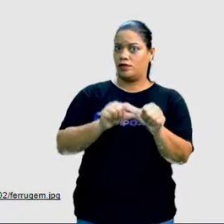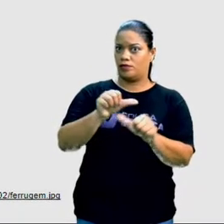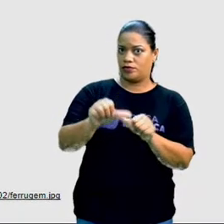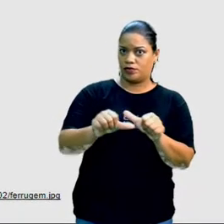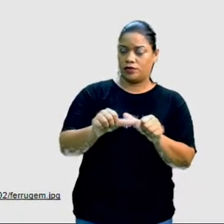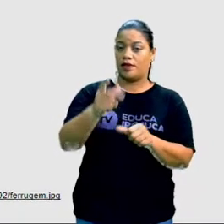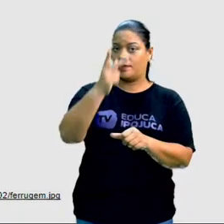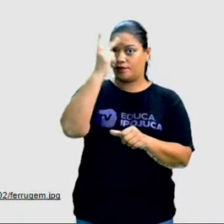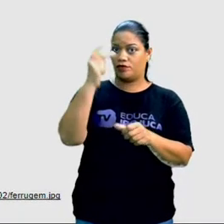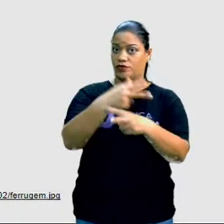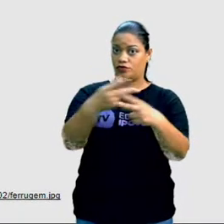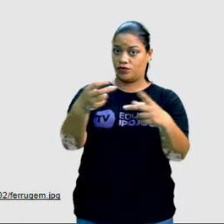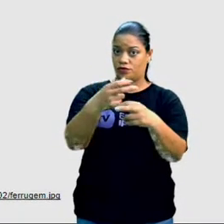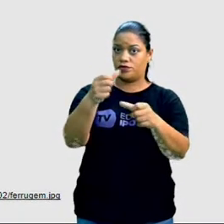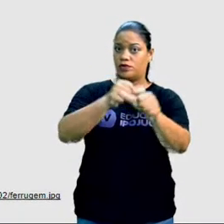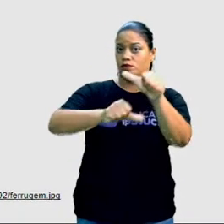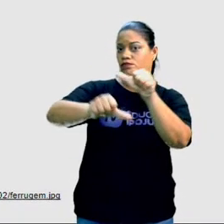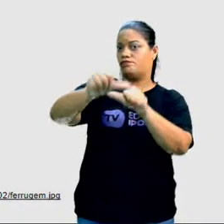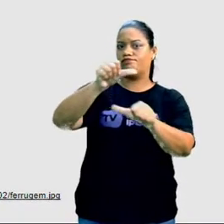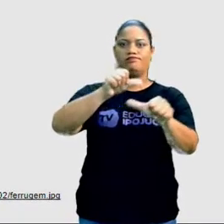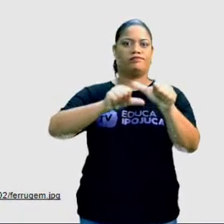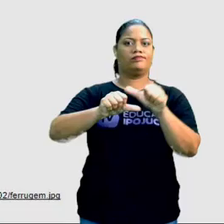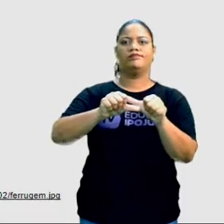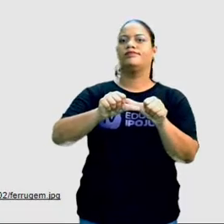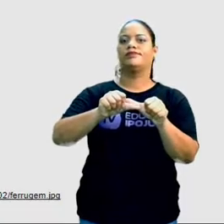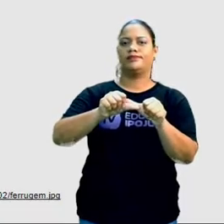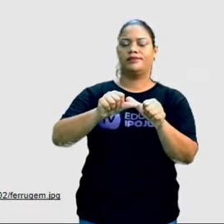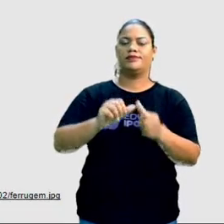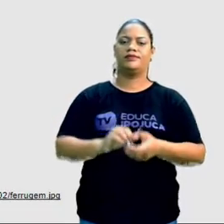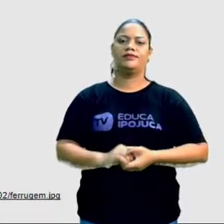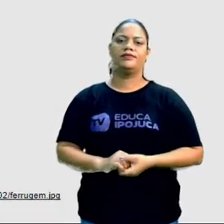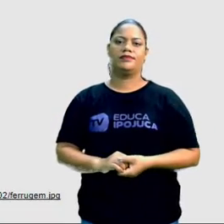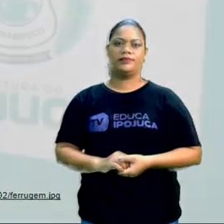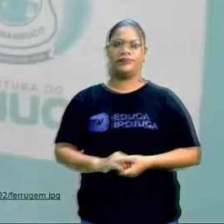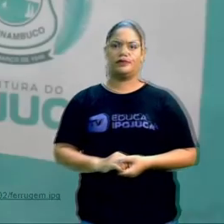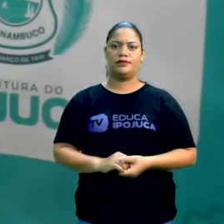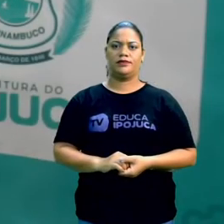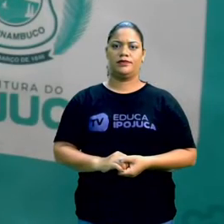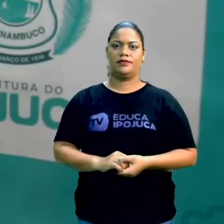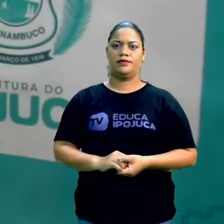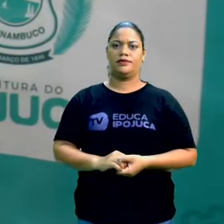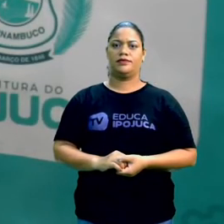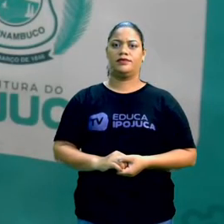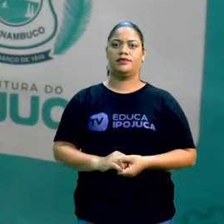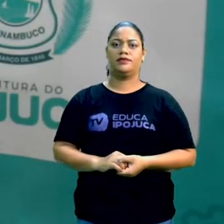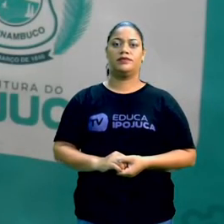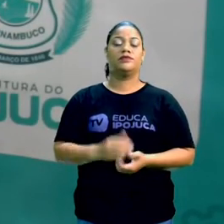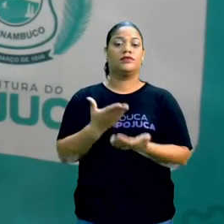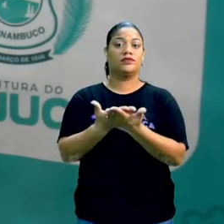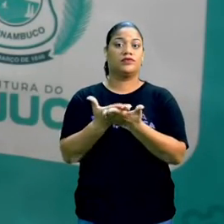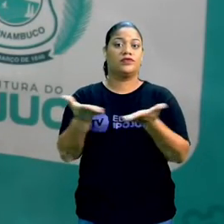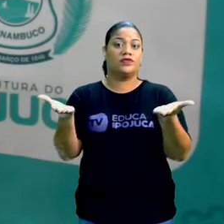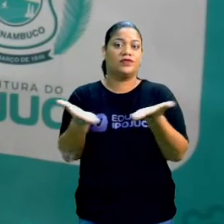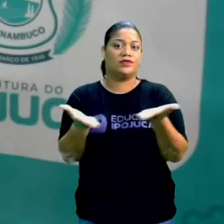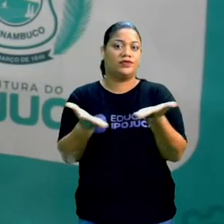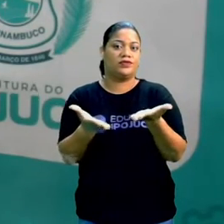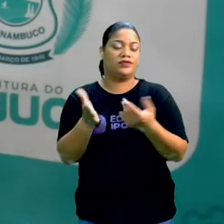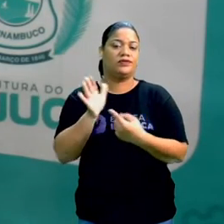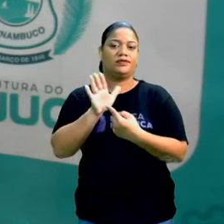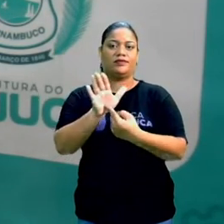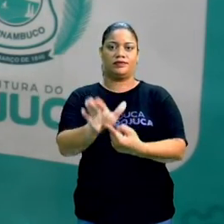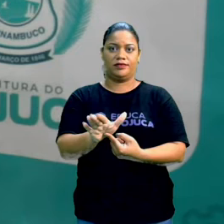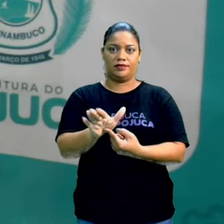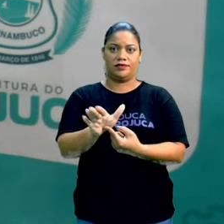é quando o processo não pode ser voltado atrás. Então, nossa aula hoje está tratando disso.